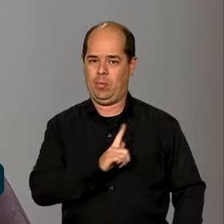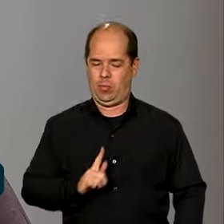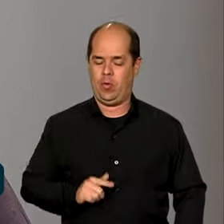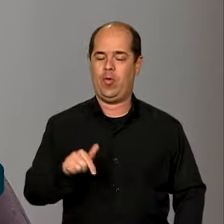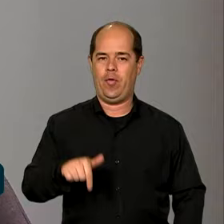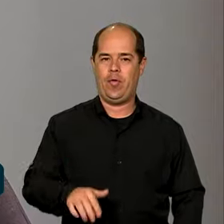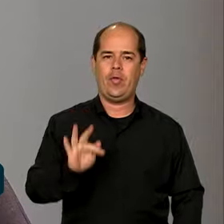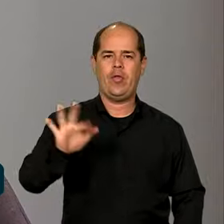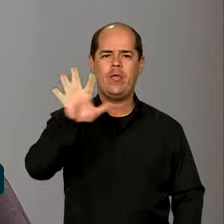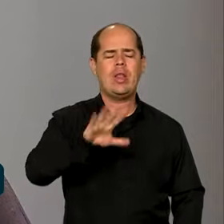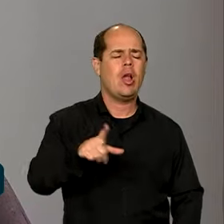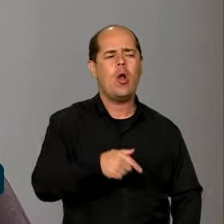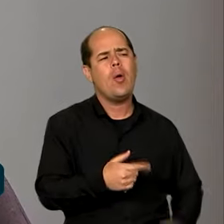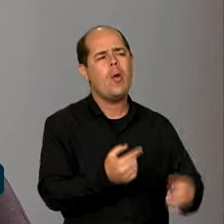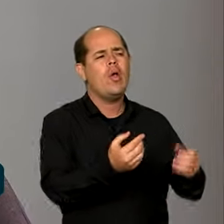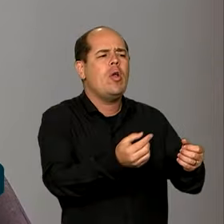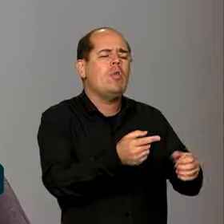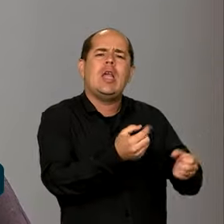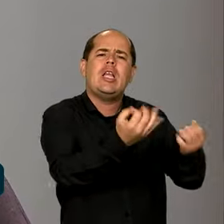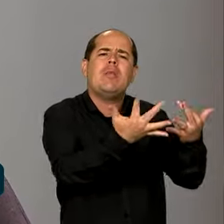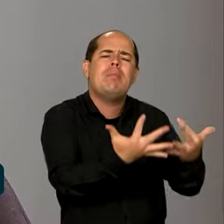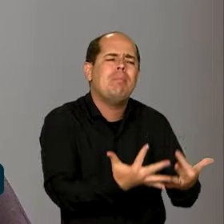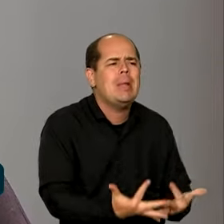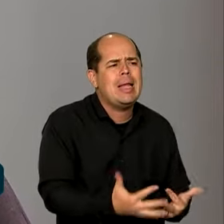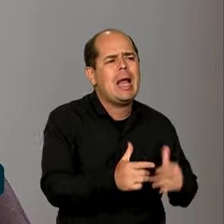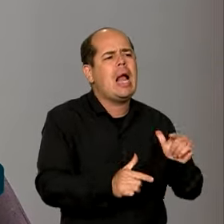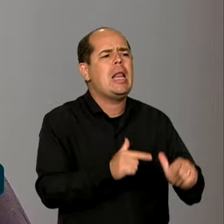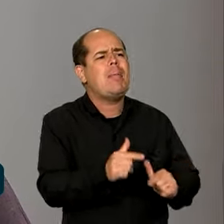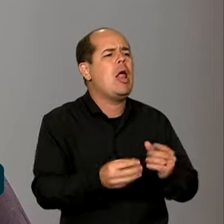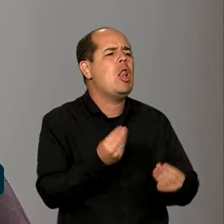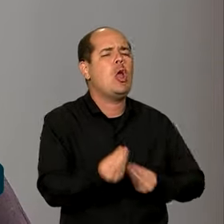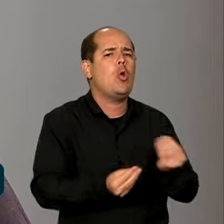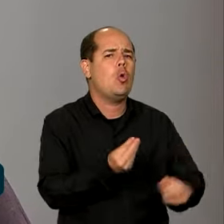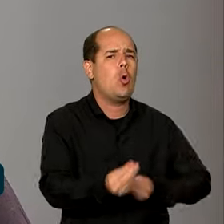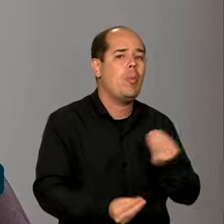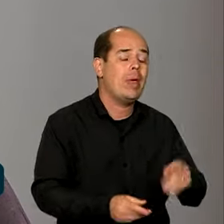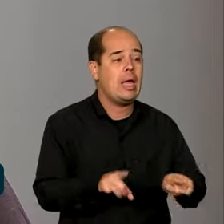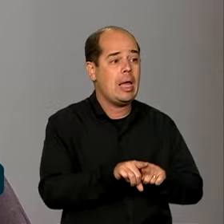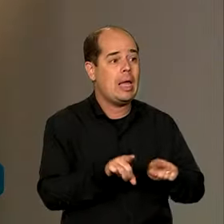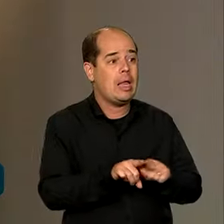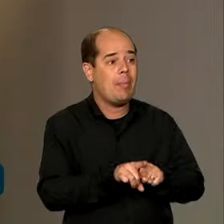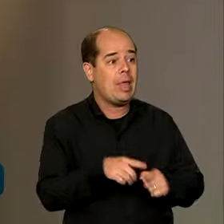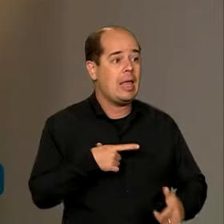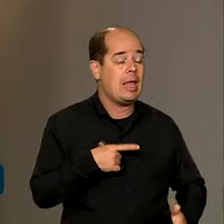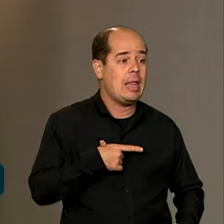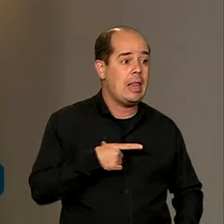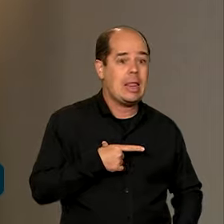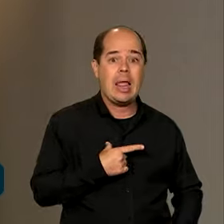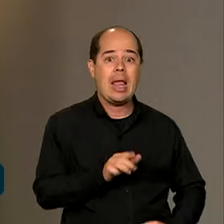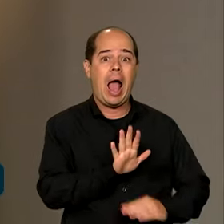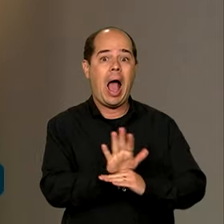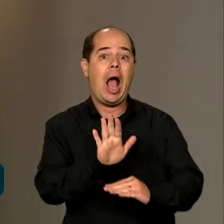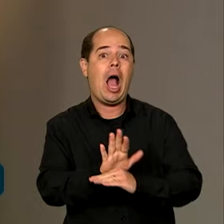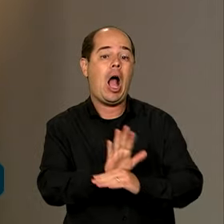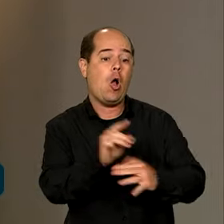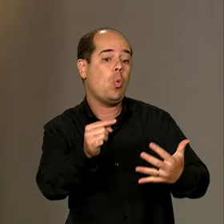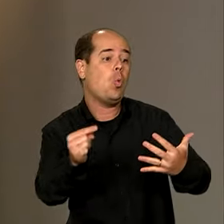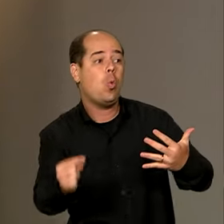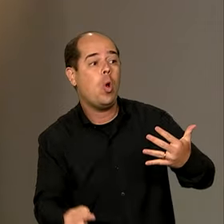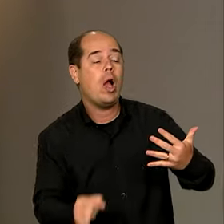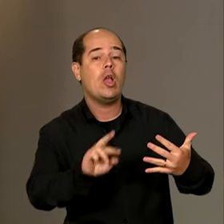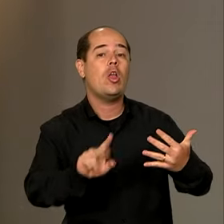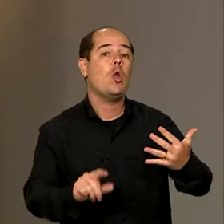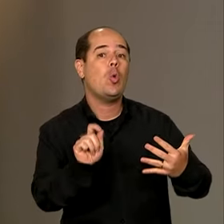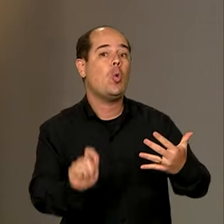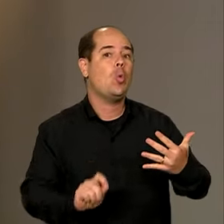esse novo serviço e que benefícios ele vai trazer para a administração pública. Isso é uma rede que está sendo